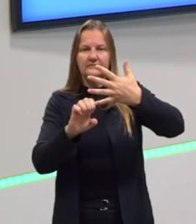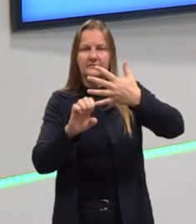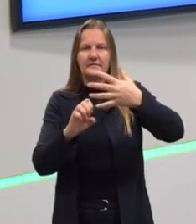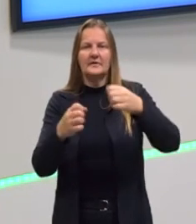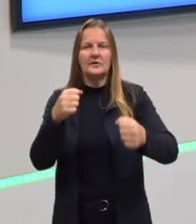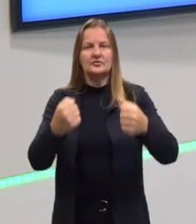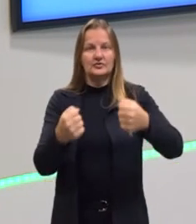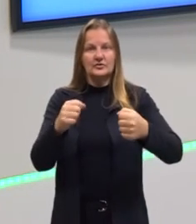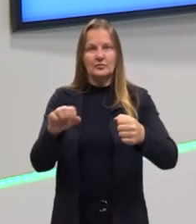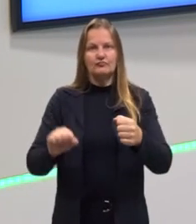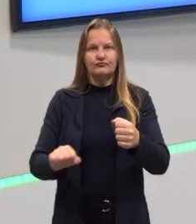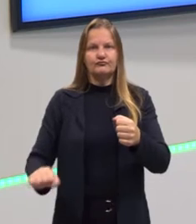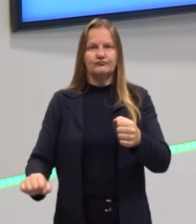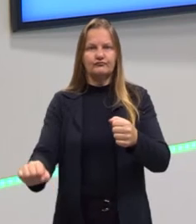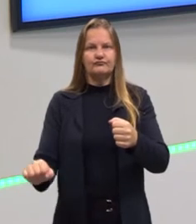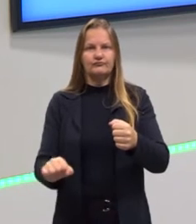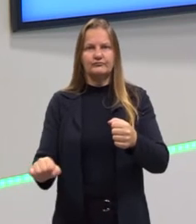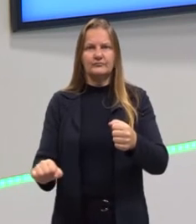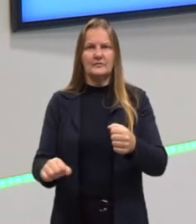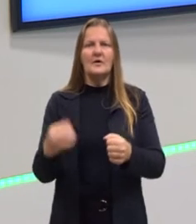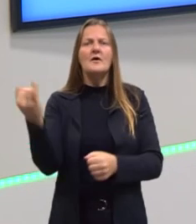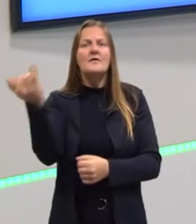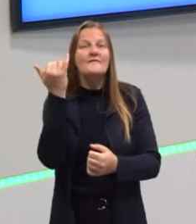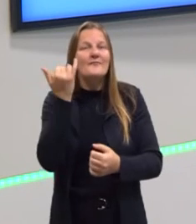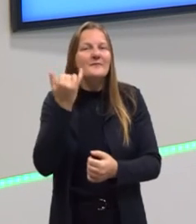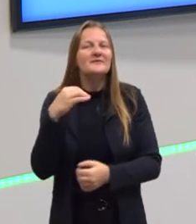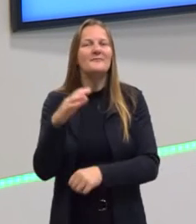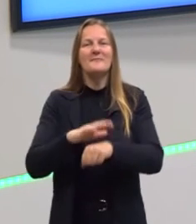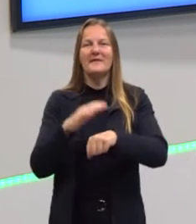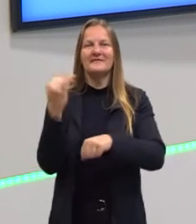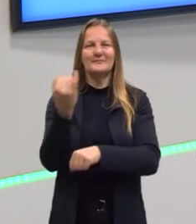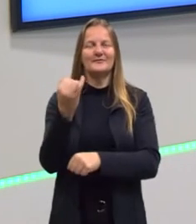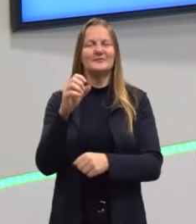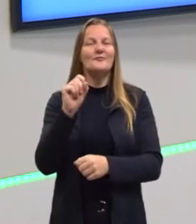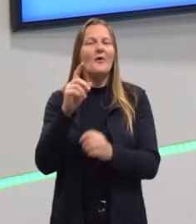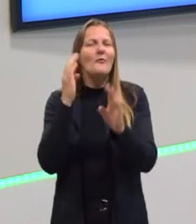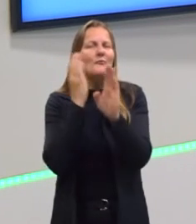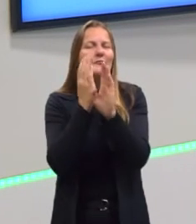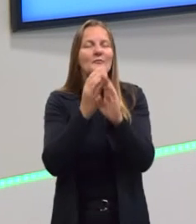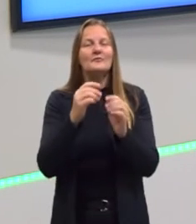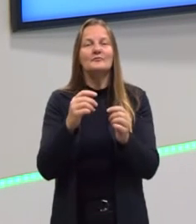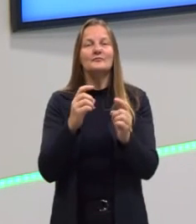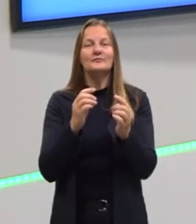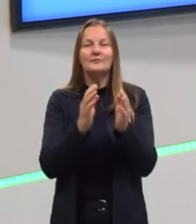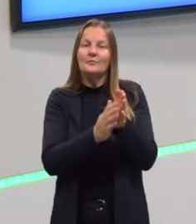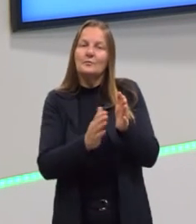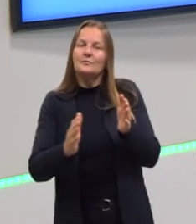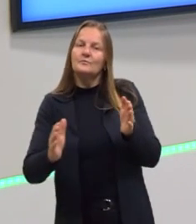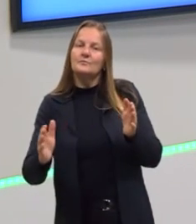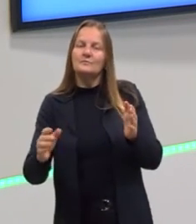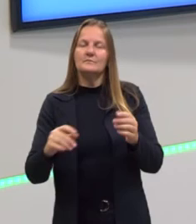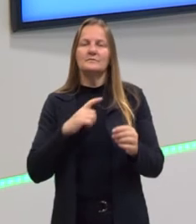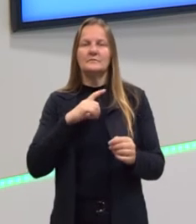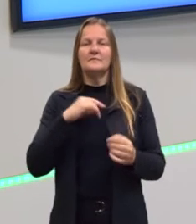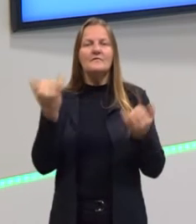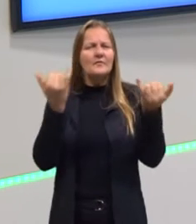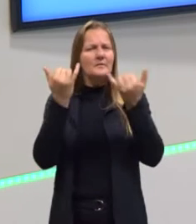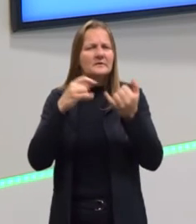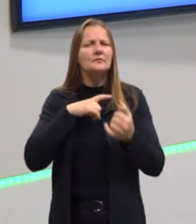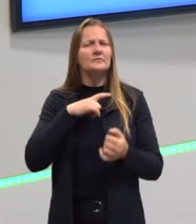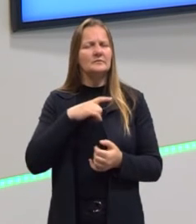Então, aqui eu destaquei as informações mais importantes para a gente desenvolver a questão. E isso nós já estamos